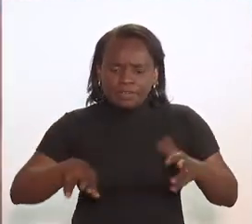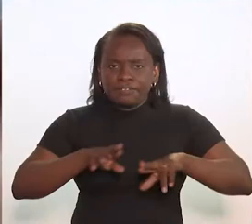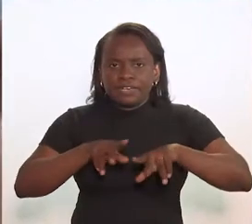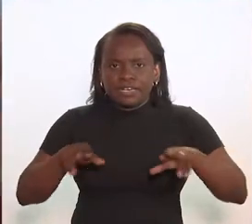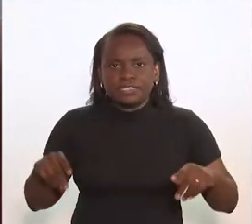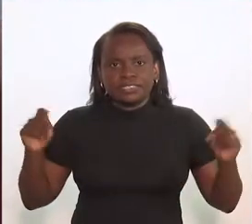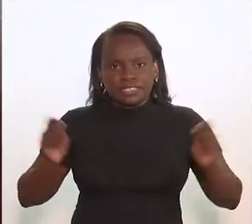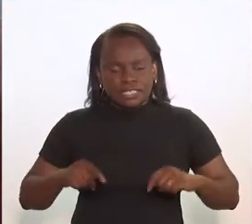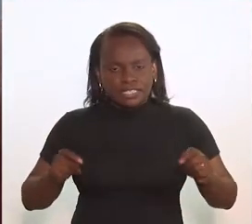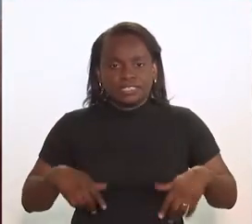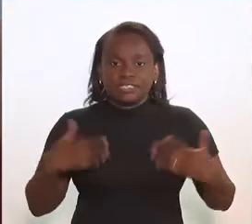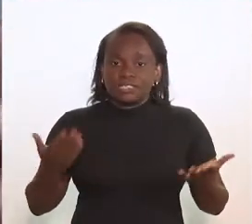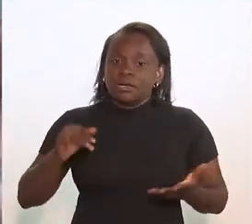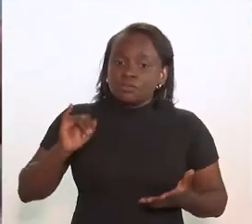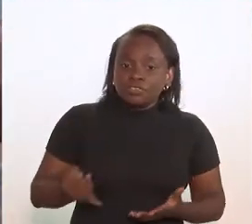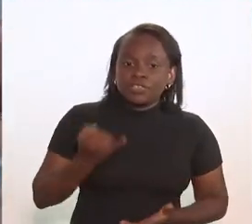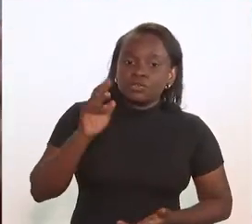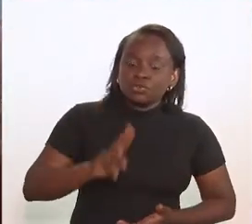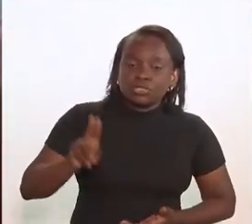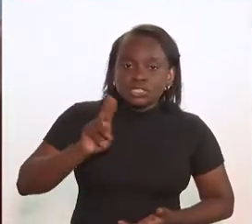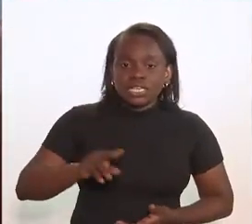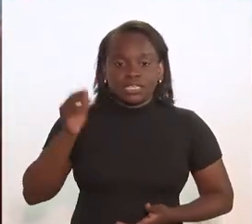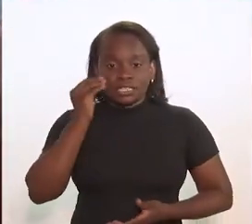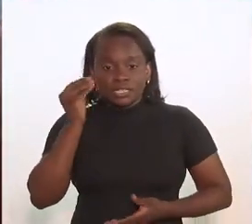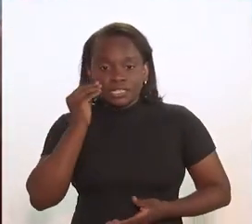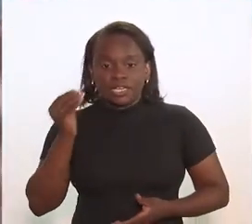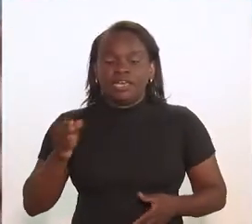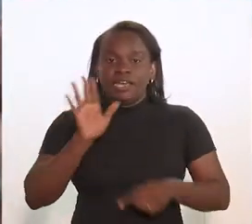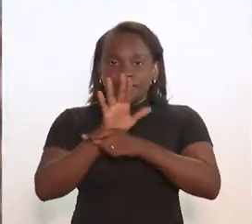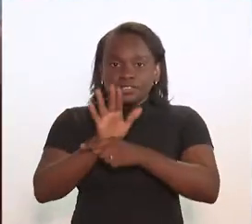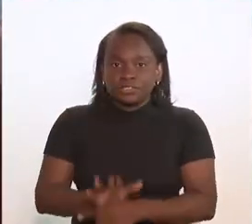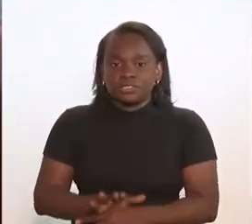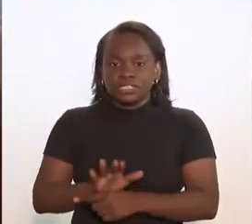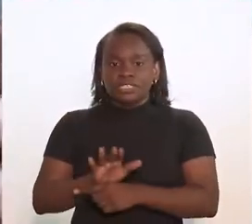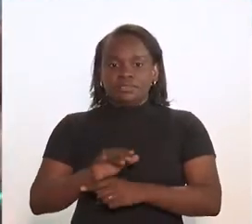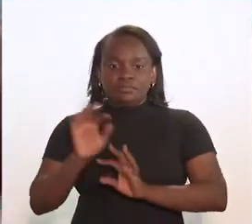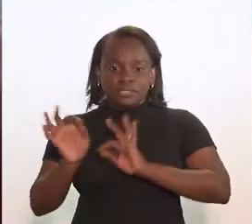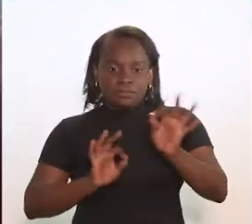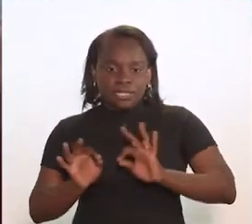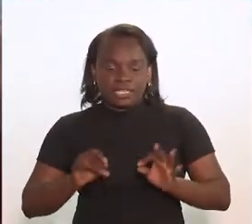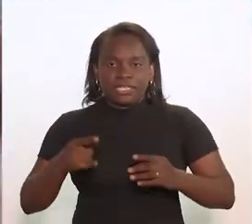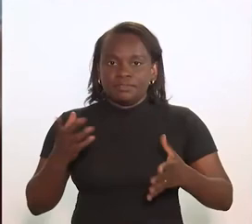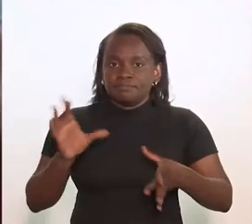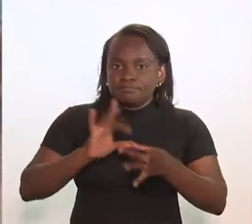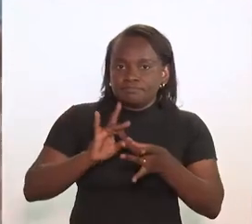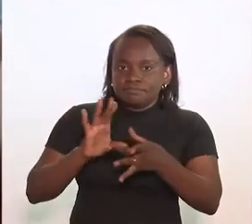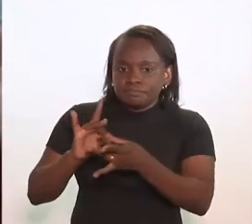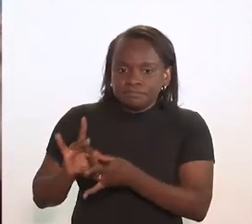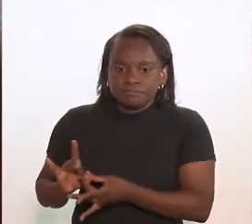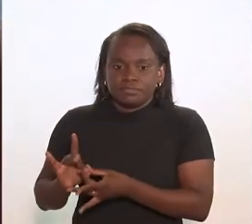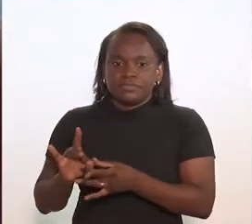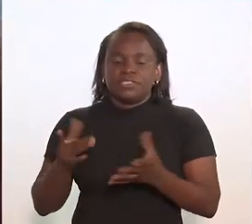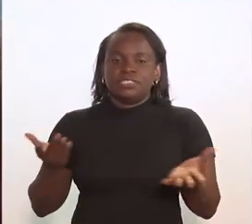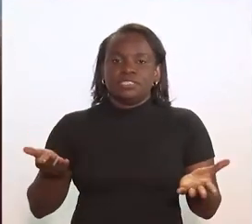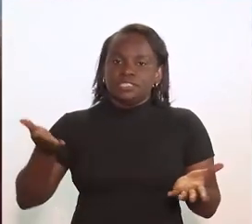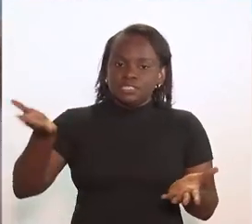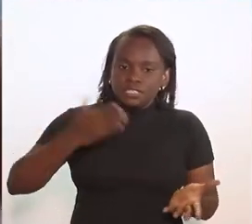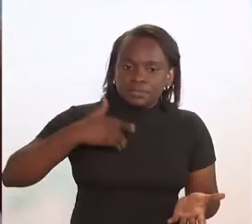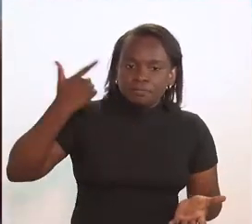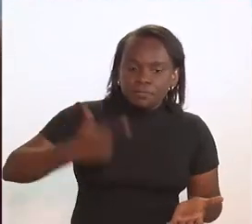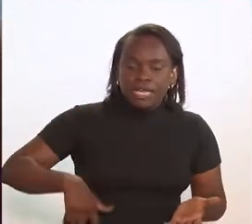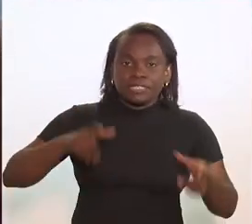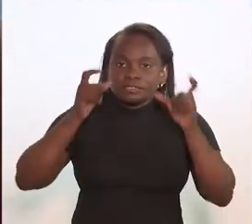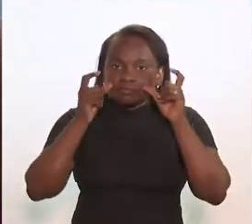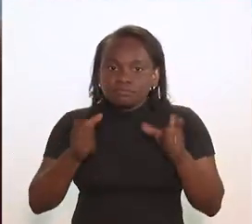capilaridade enorme. Então, vamos usá-las, vamos tentar ajudar a construir parcerias,